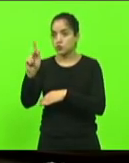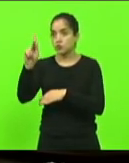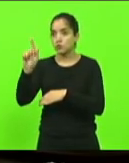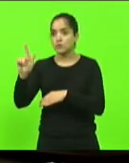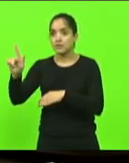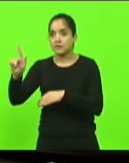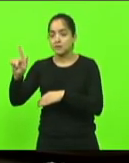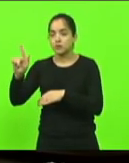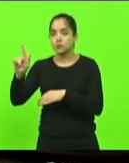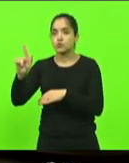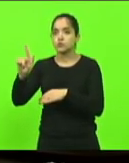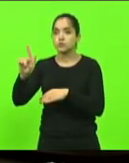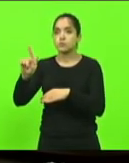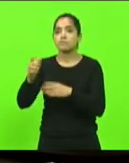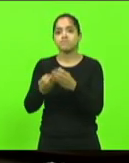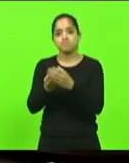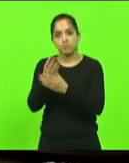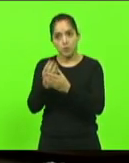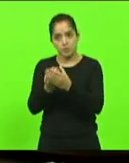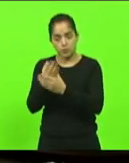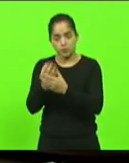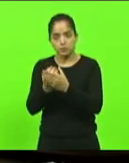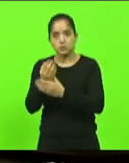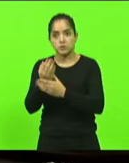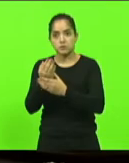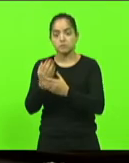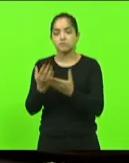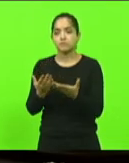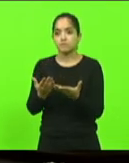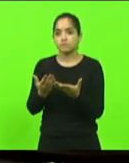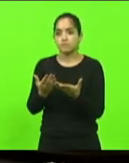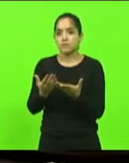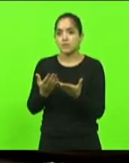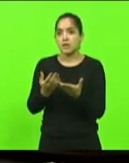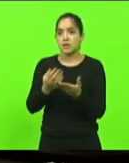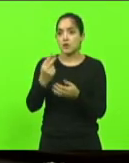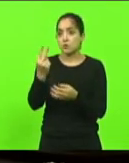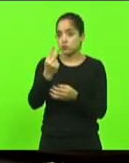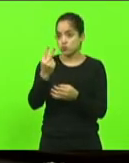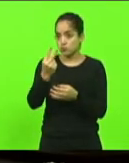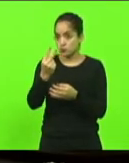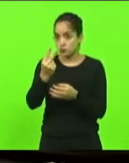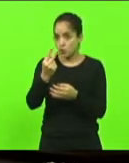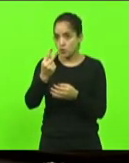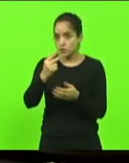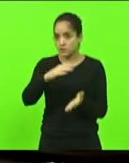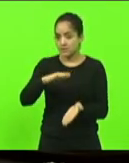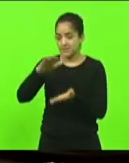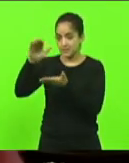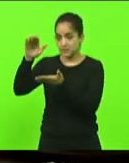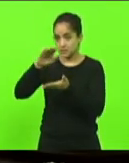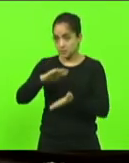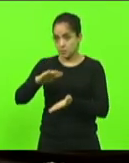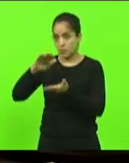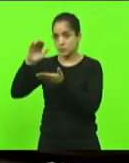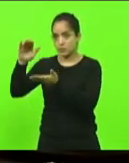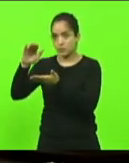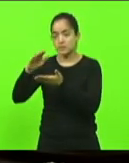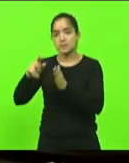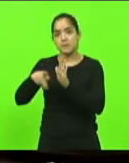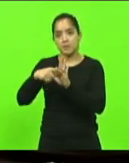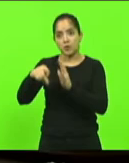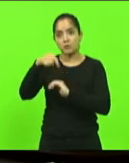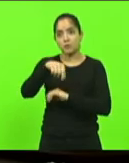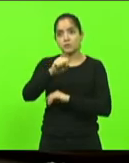É uma produção alta no nosso estado. Os dois maiores exportadores do Brasil são catarinenses